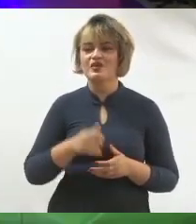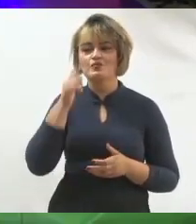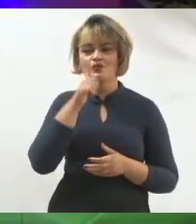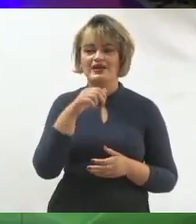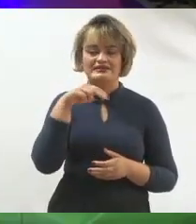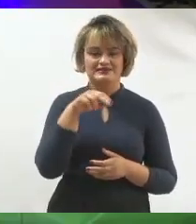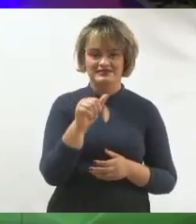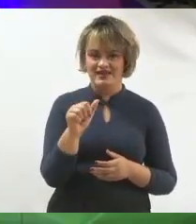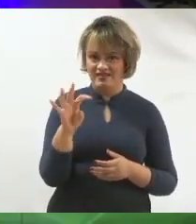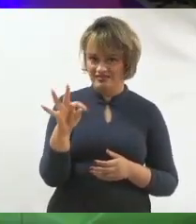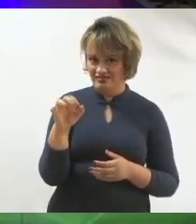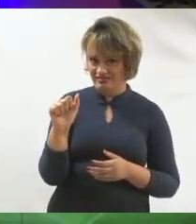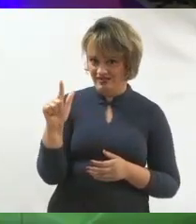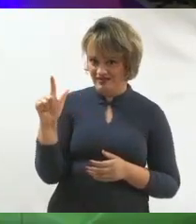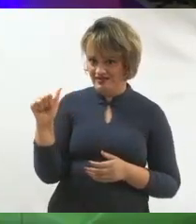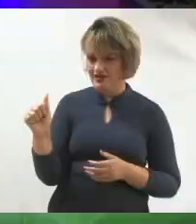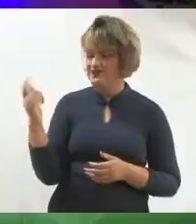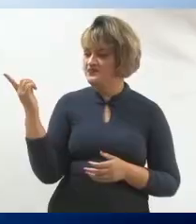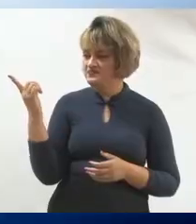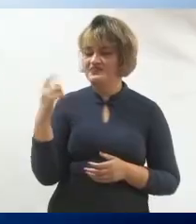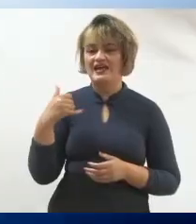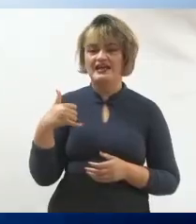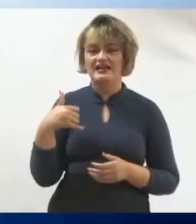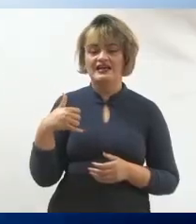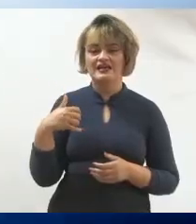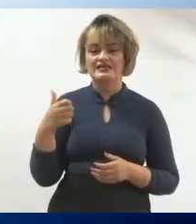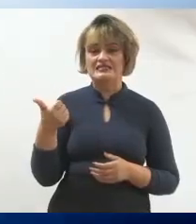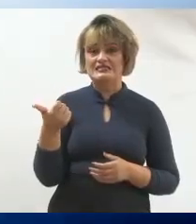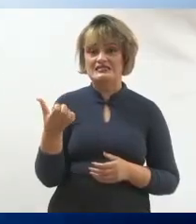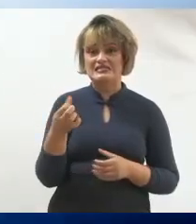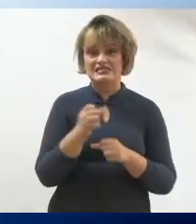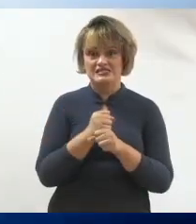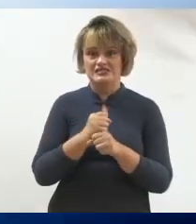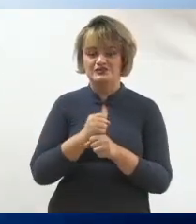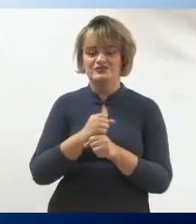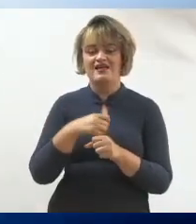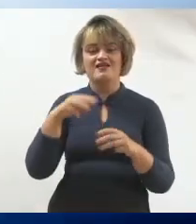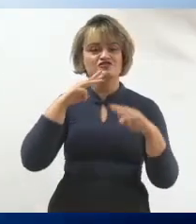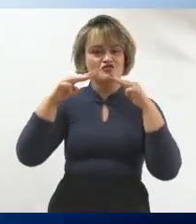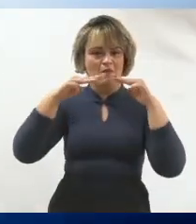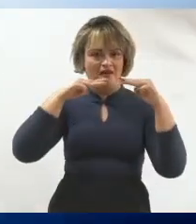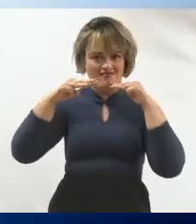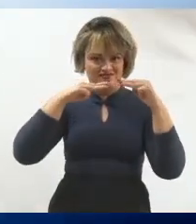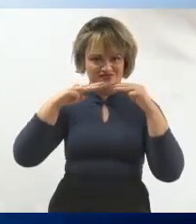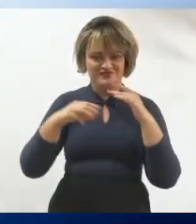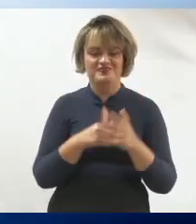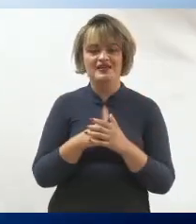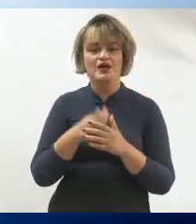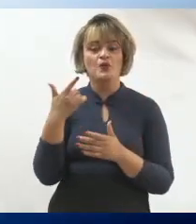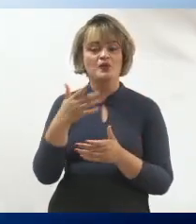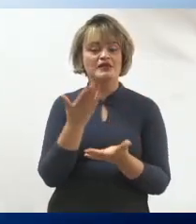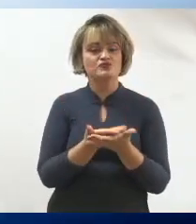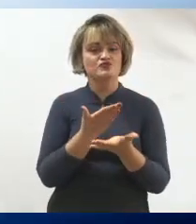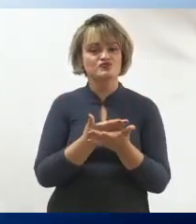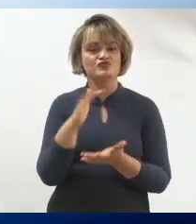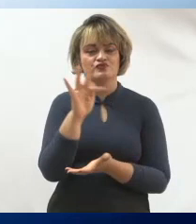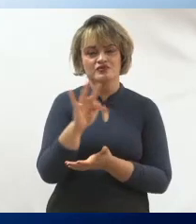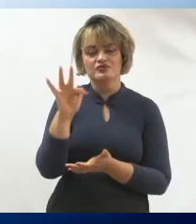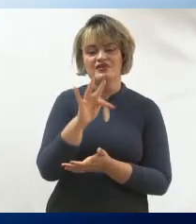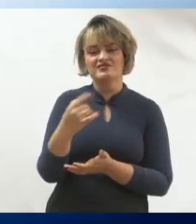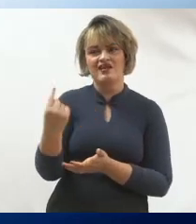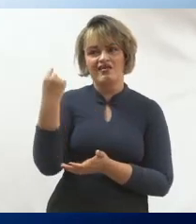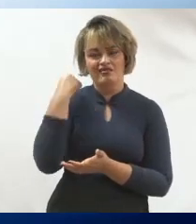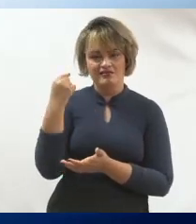Mendonça. Eu tenho 16 anos no marketing digital. Quando eu fiz faculdade de publicidade, lá